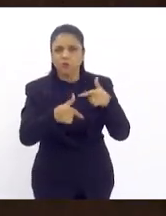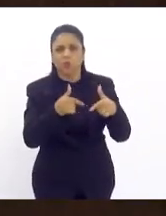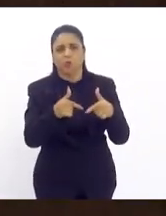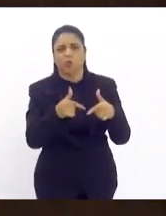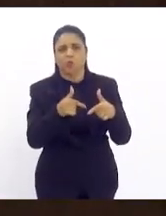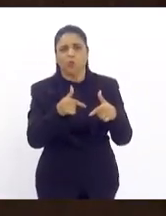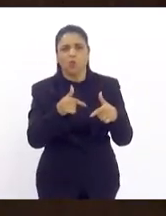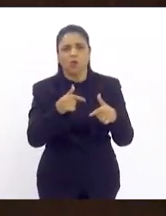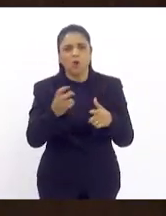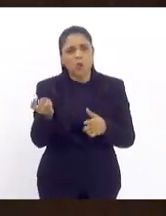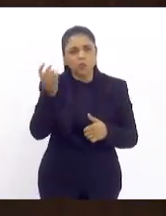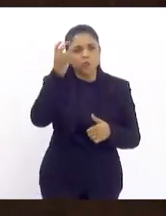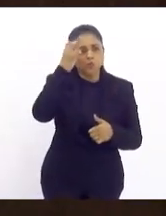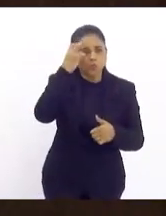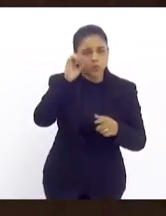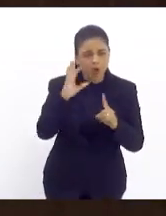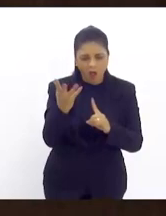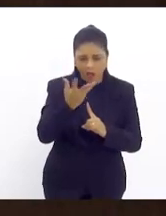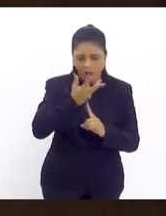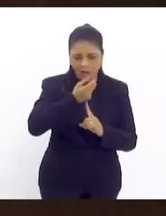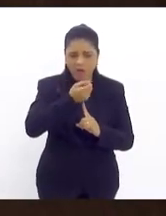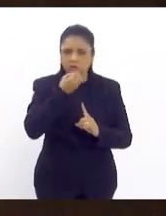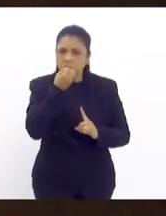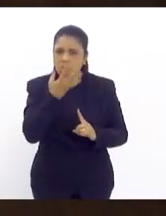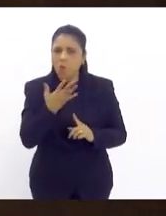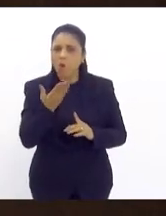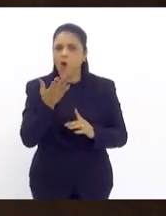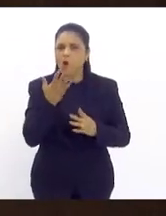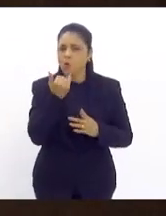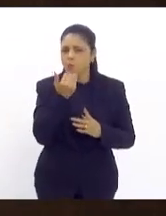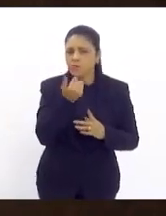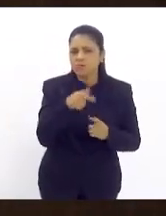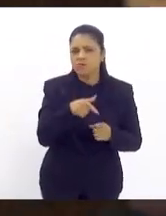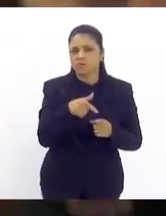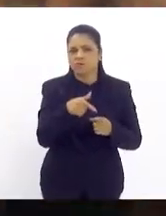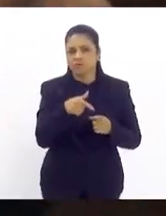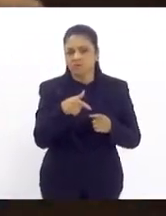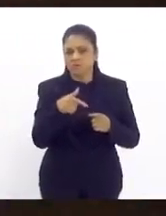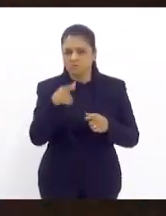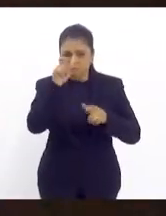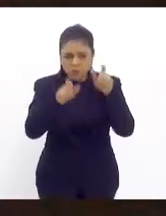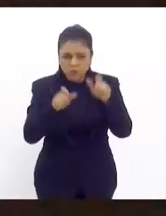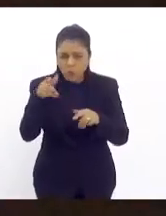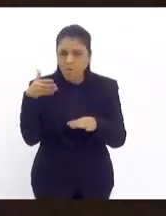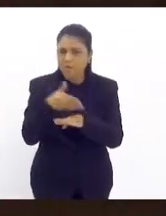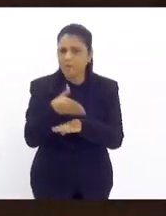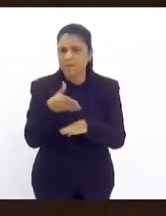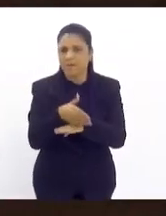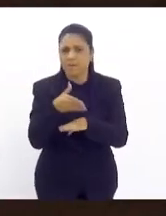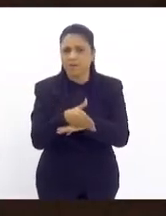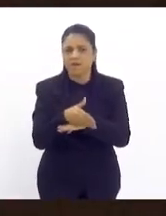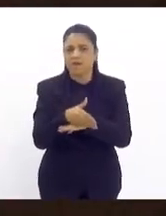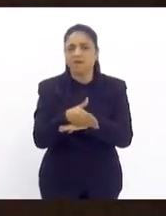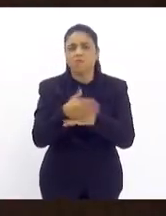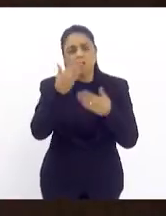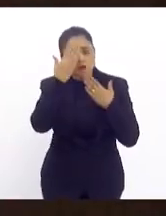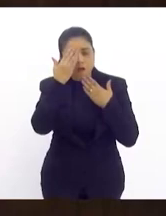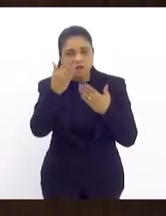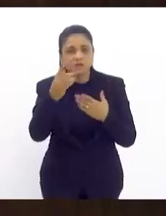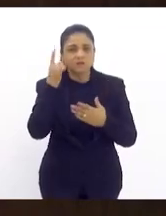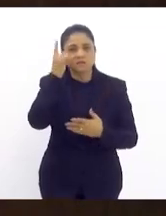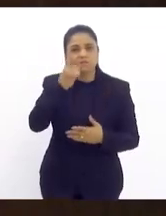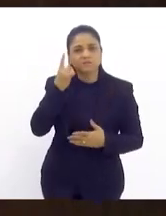levando cultura, arte, boa culinária para as pessoas que ali frequentam. Quero agradecer a nossa deputada